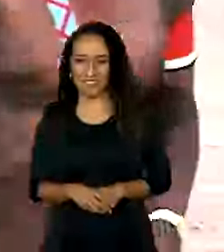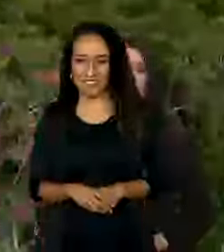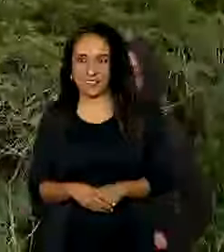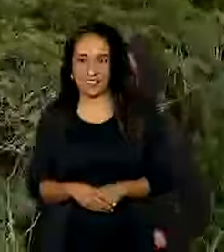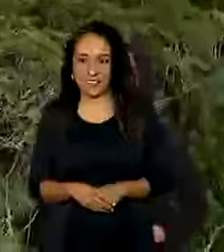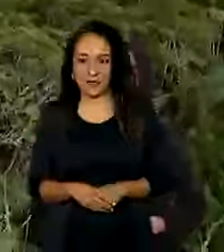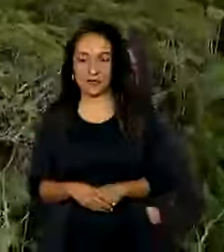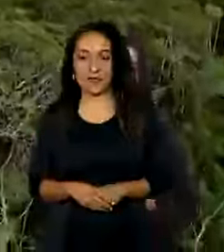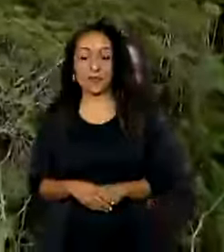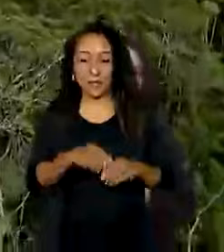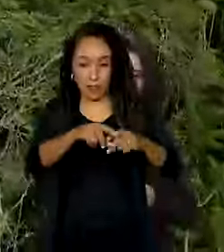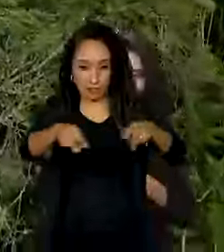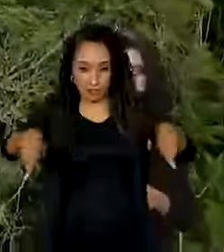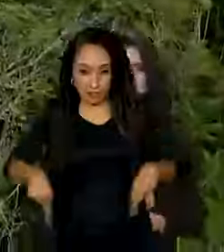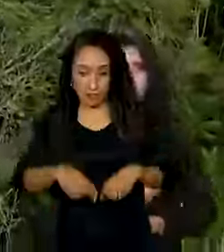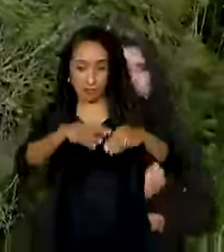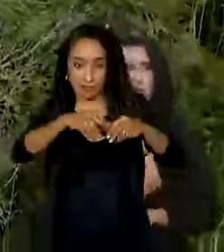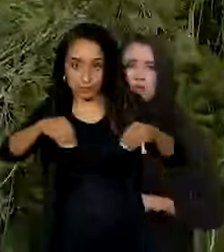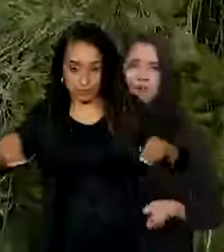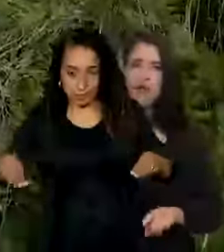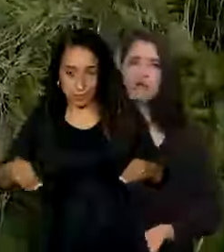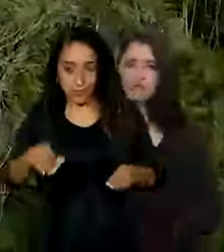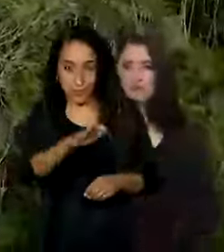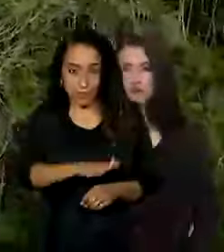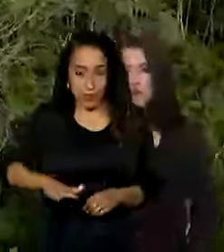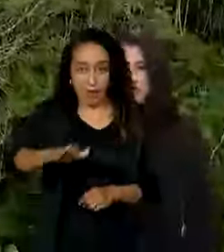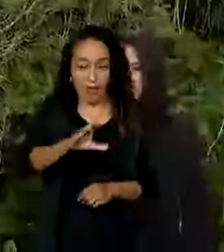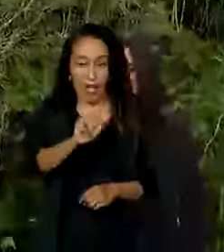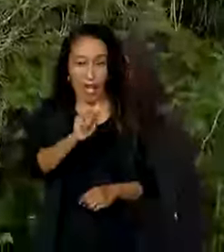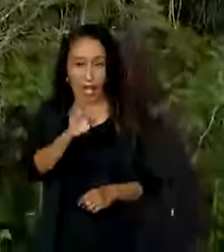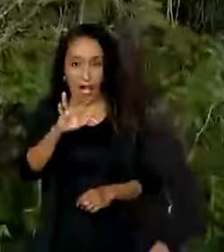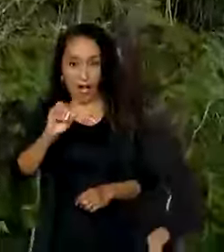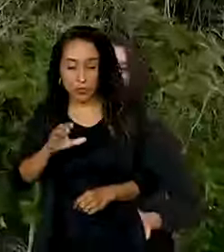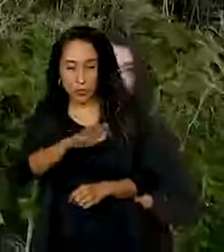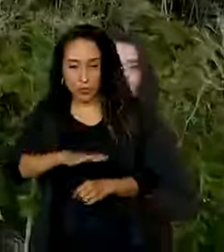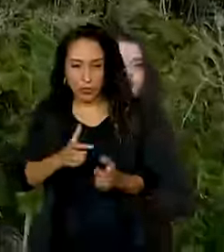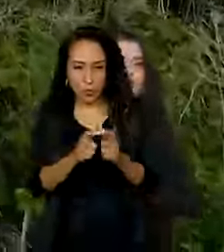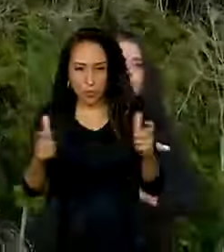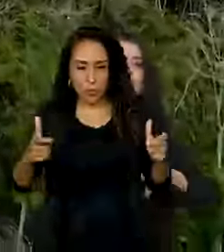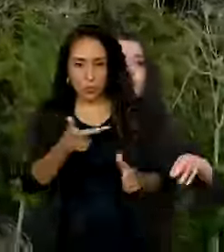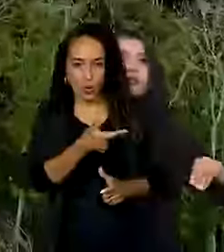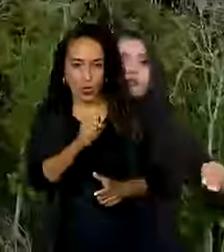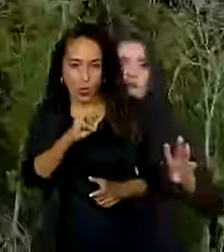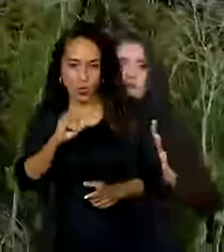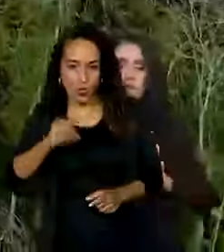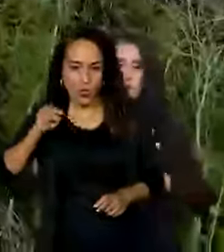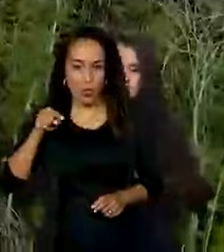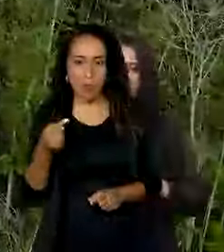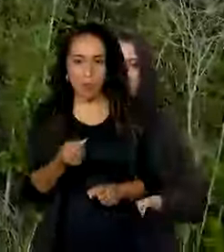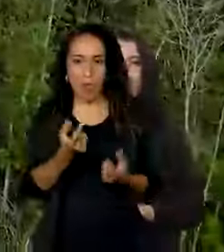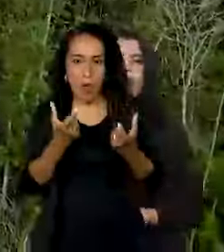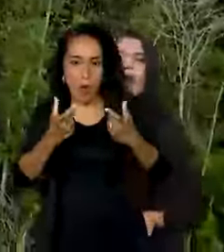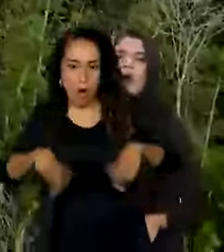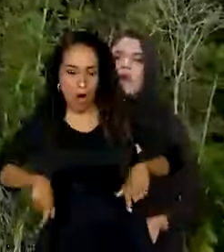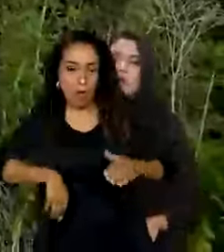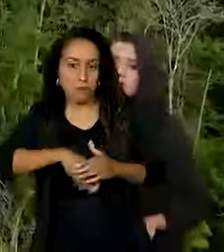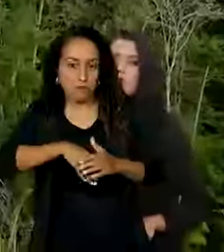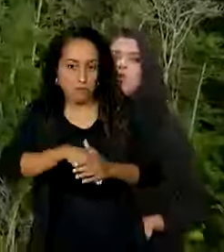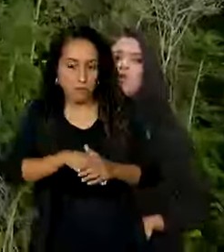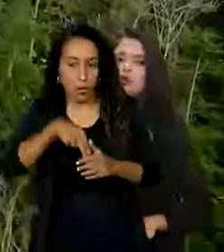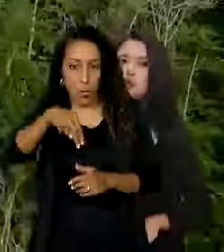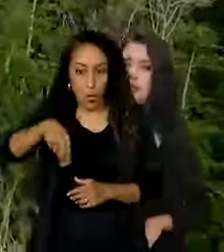A terra indígena Alto Rio Guamá ocupa uma área equivalente a 280 mil campos de futebol, no